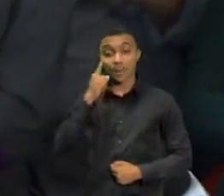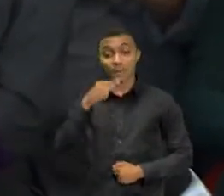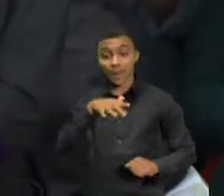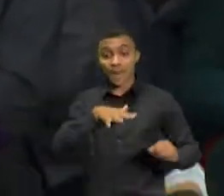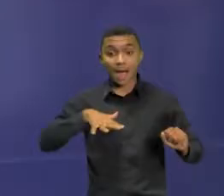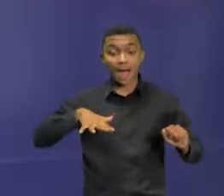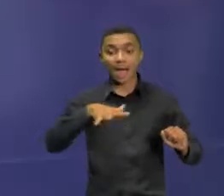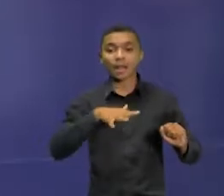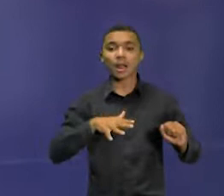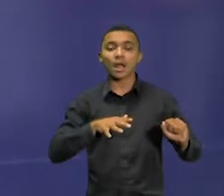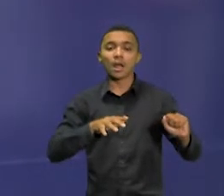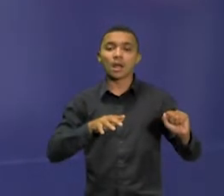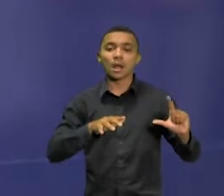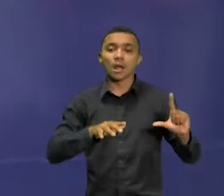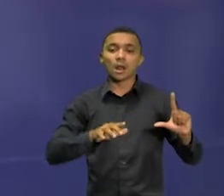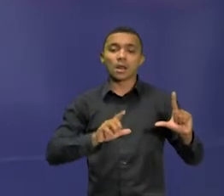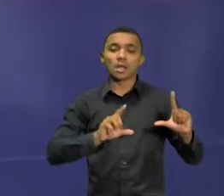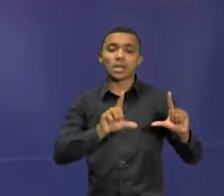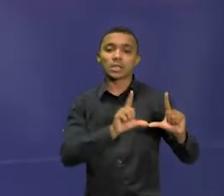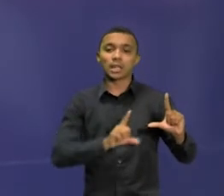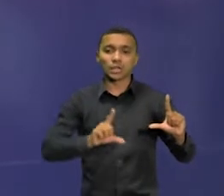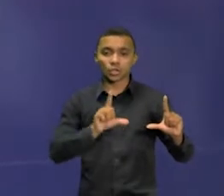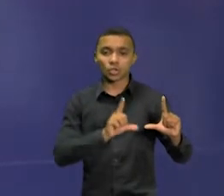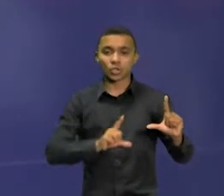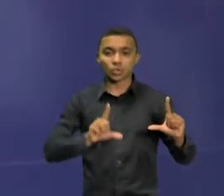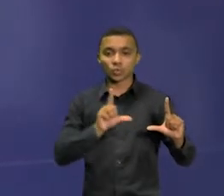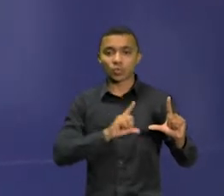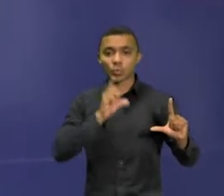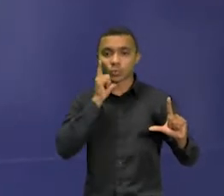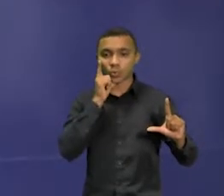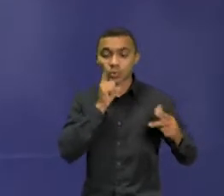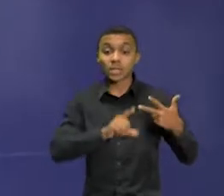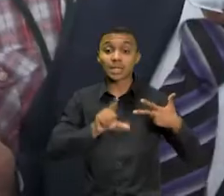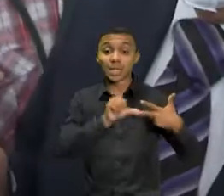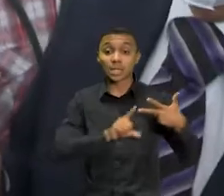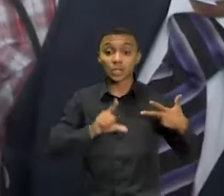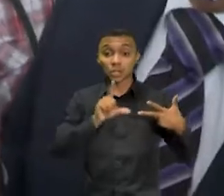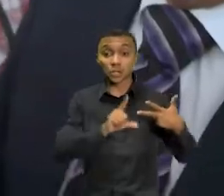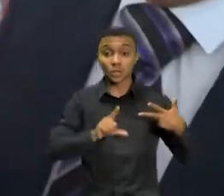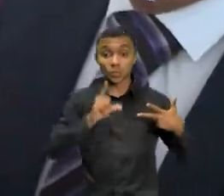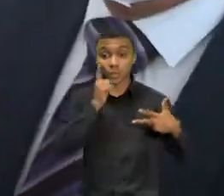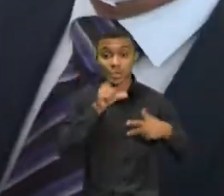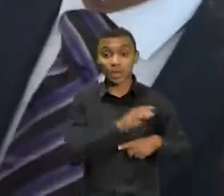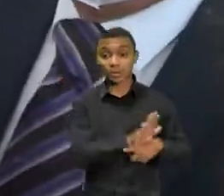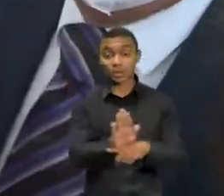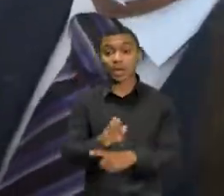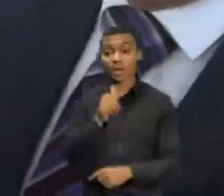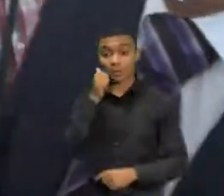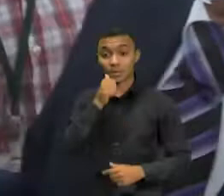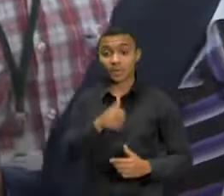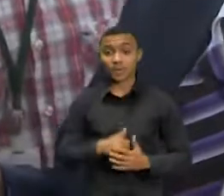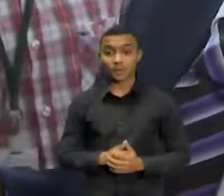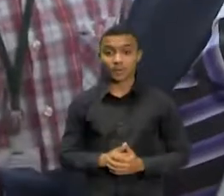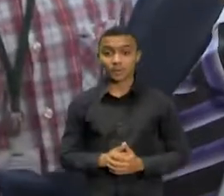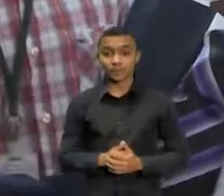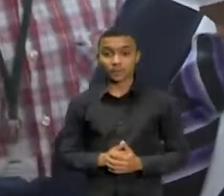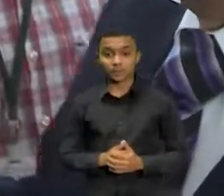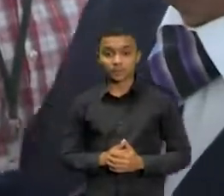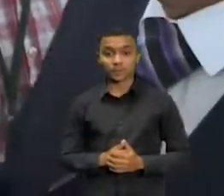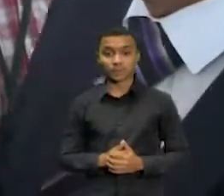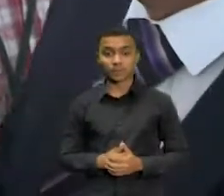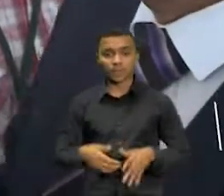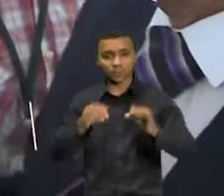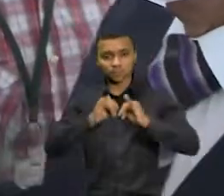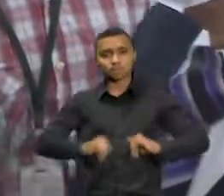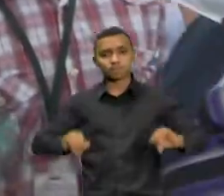da Procuradoria para dar mais espaço e voz ao público feminino. Sinalizando para a sociedade que no momento que nós